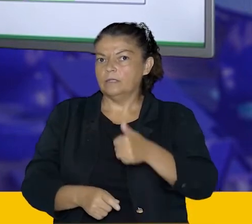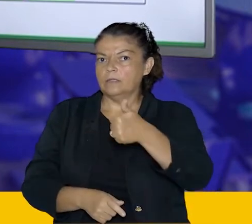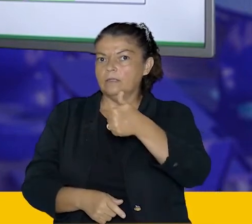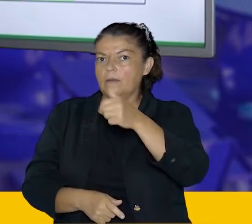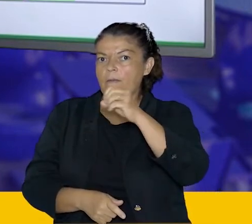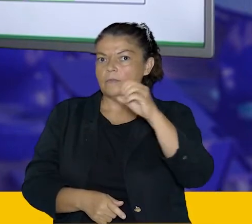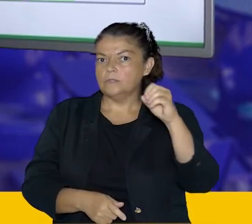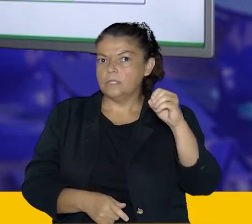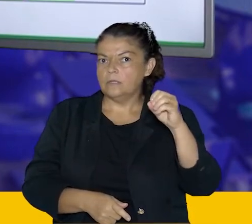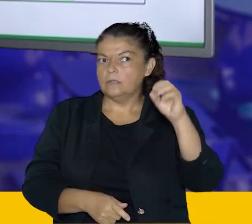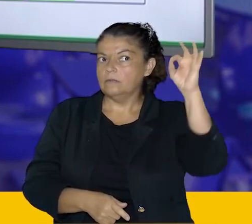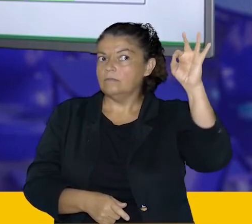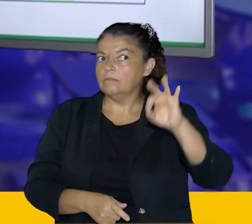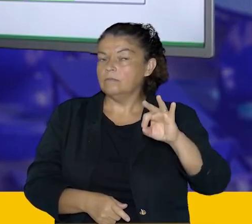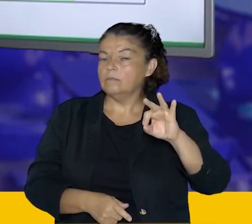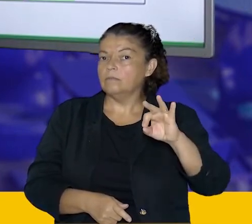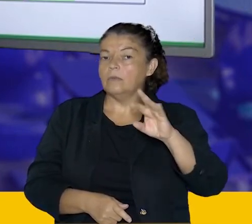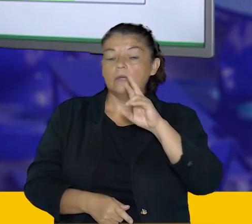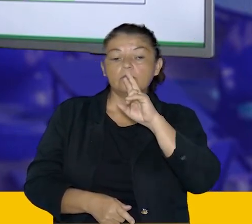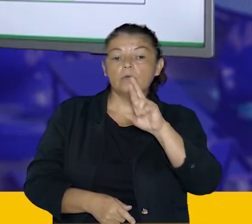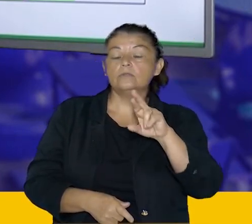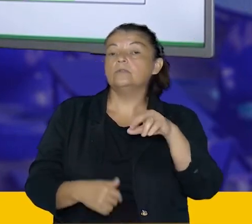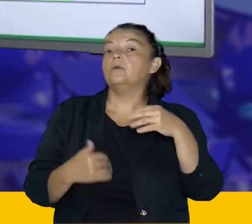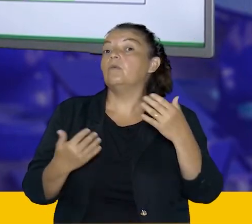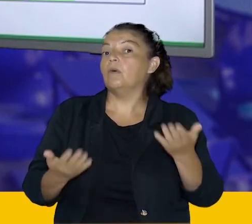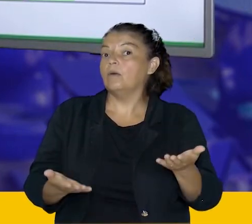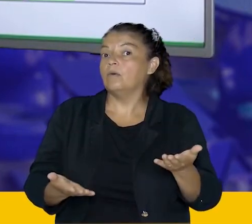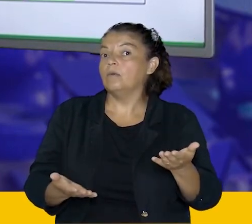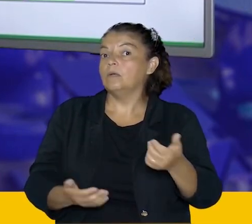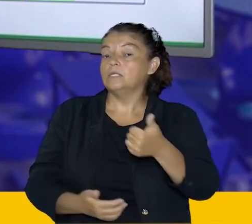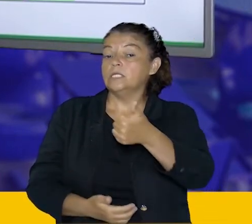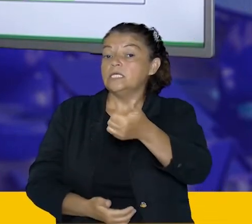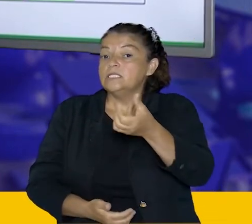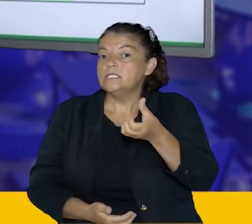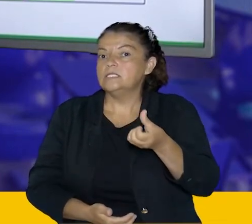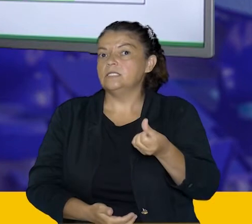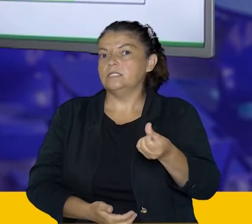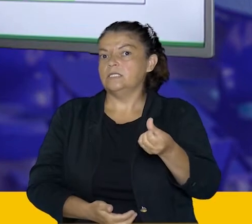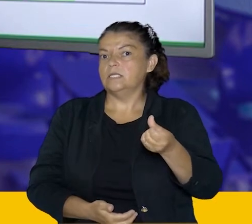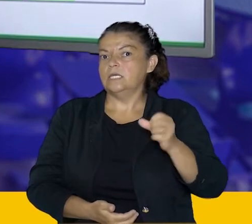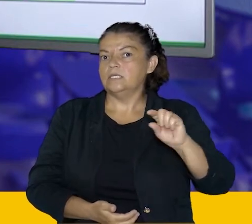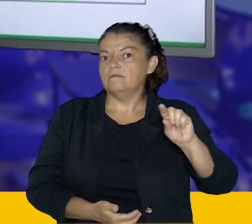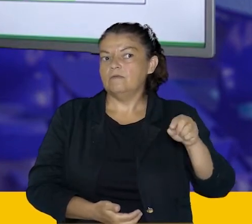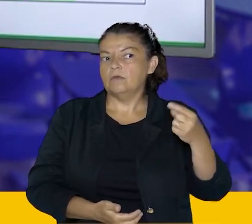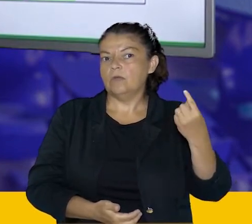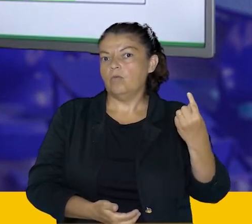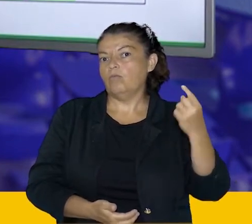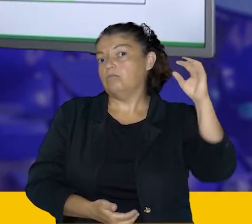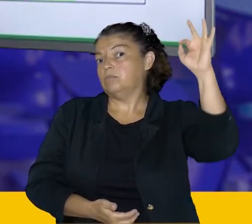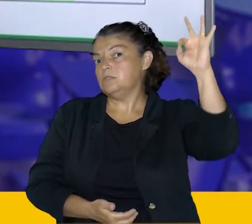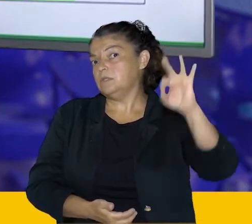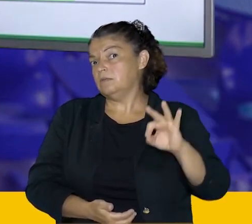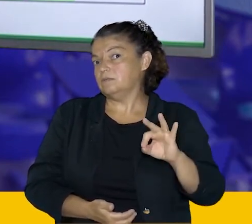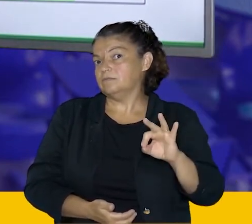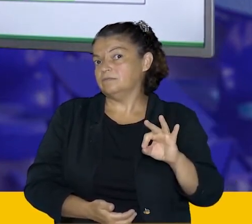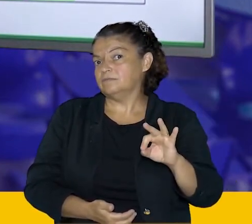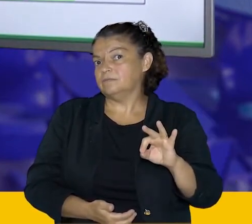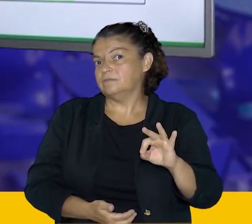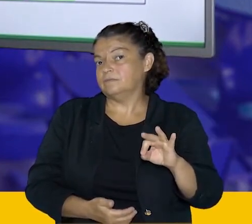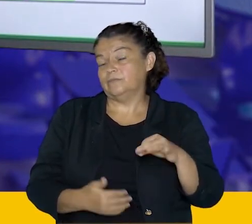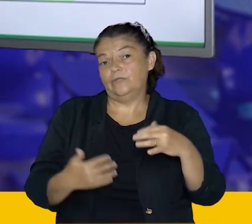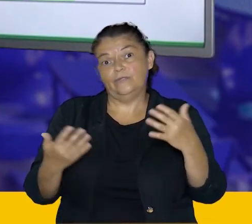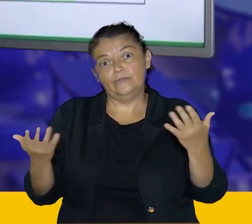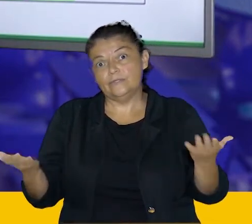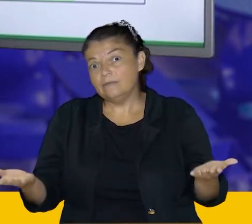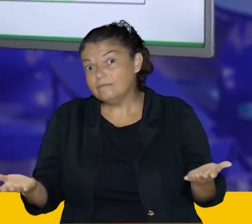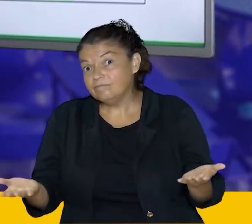100 e no final obteremos a porcentagem equivalente a 16,1%. Então